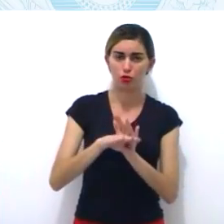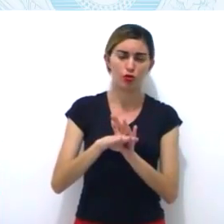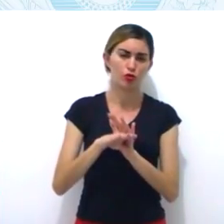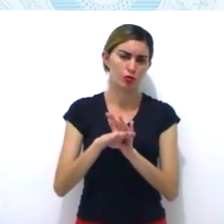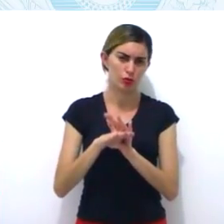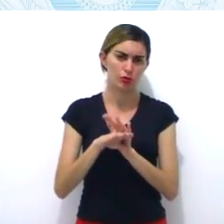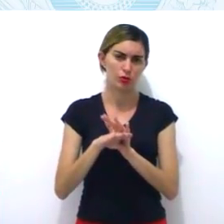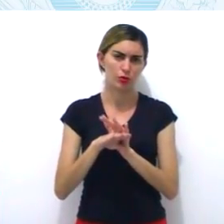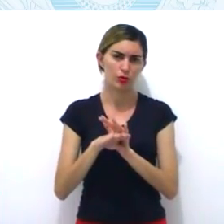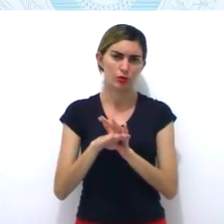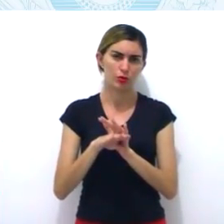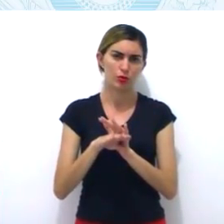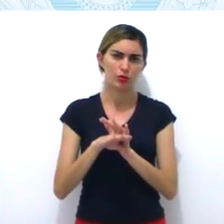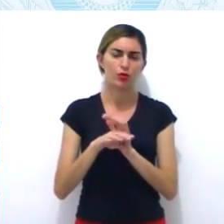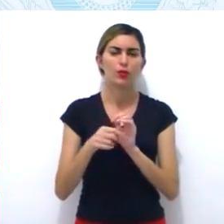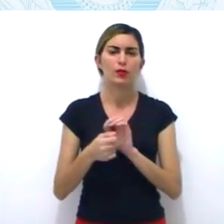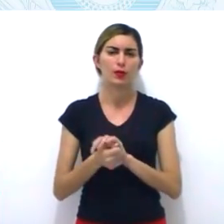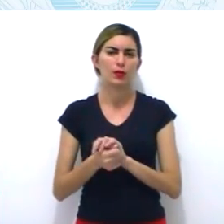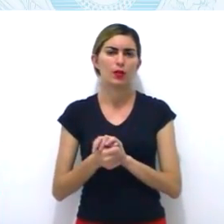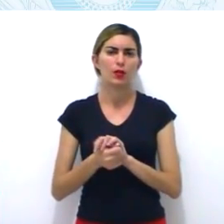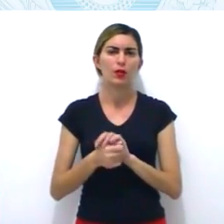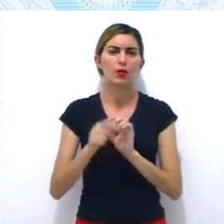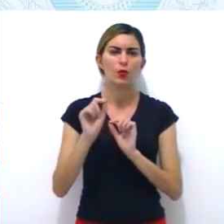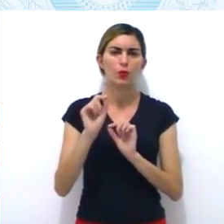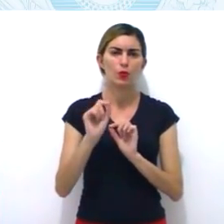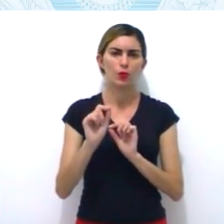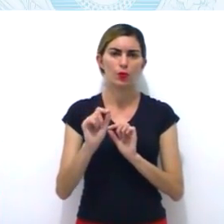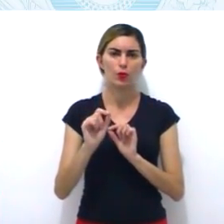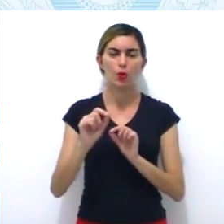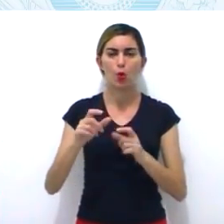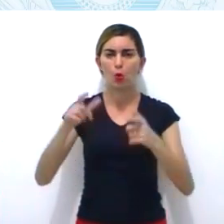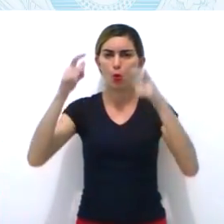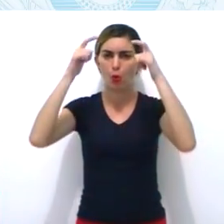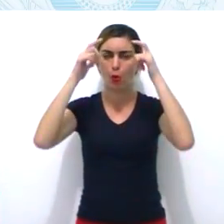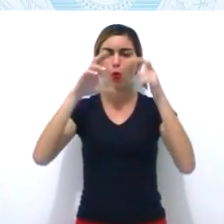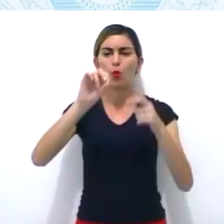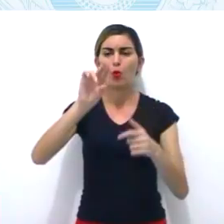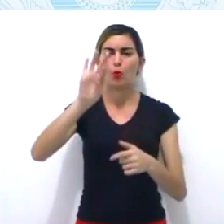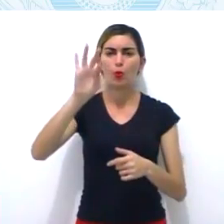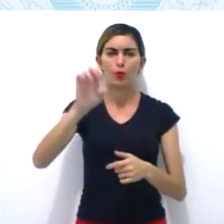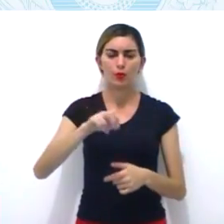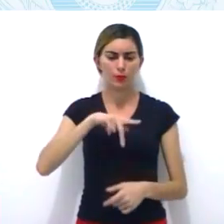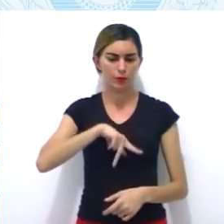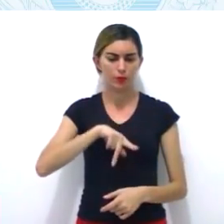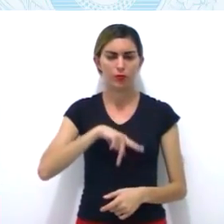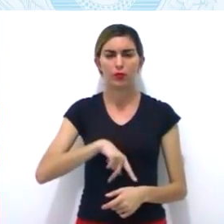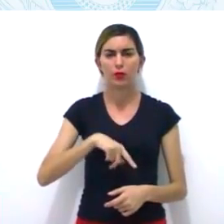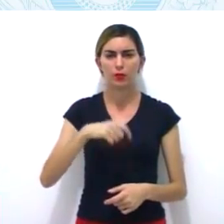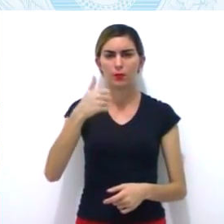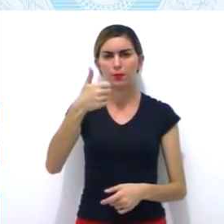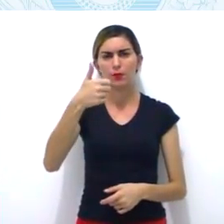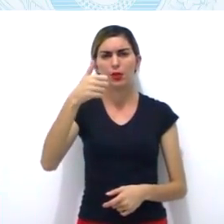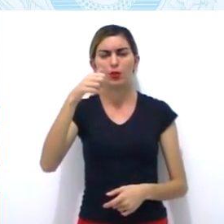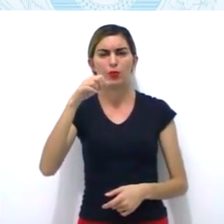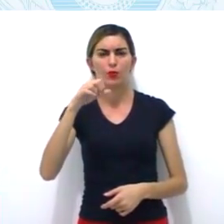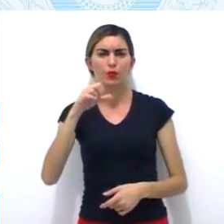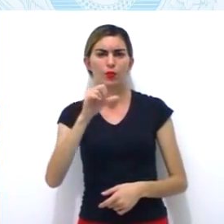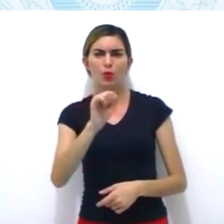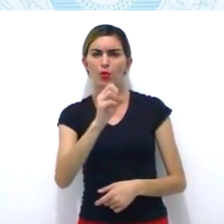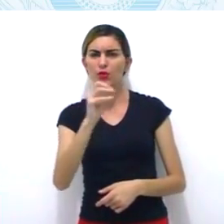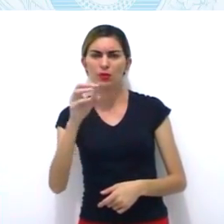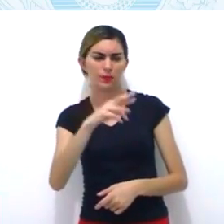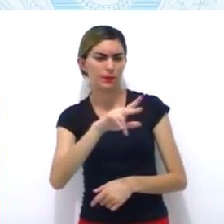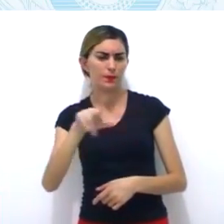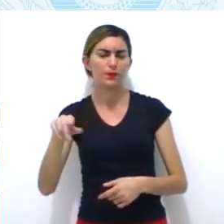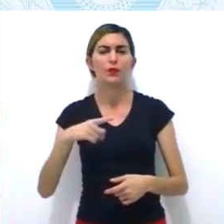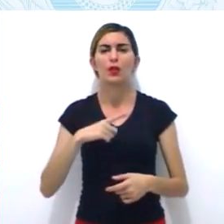1818, o questionamento maior era com a relação à grande quantidade de portugueses em cargos